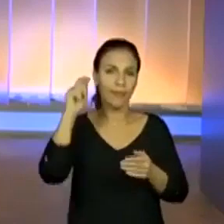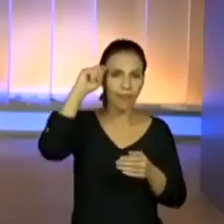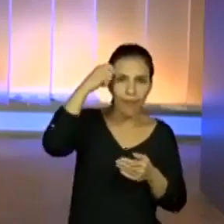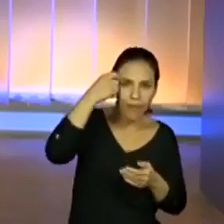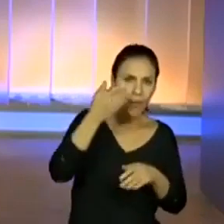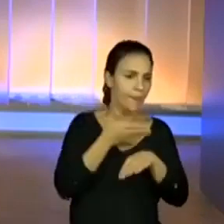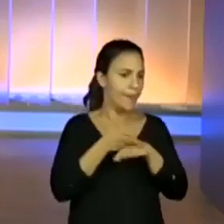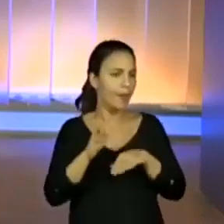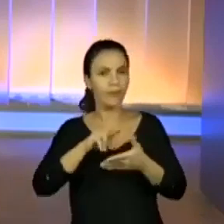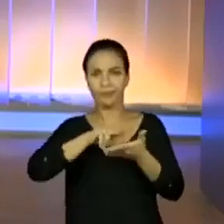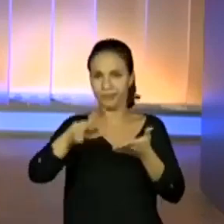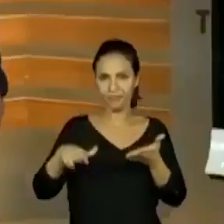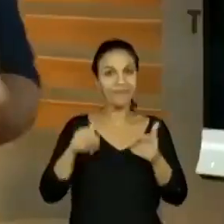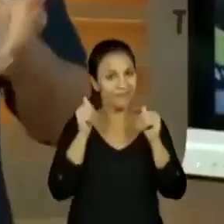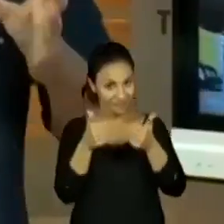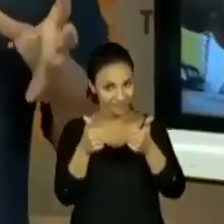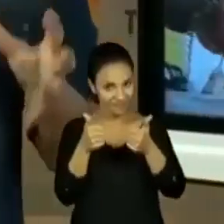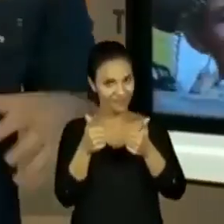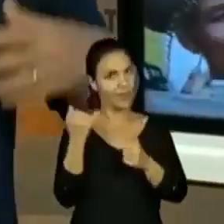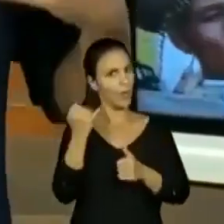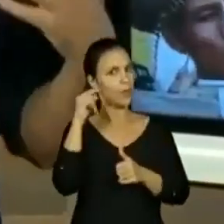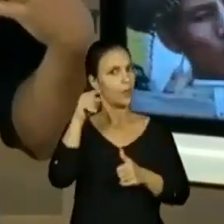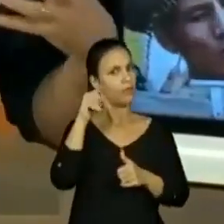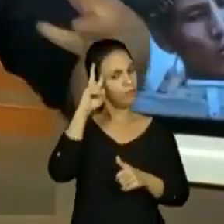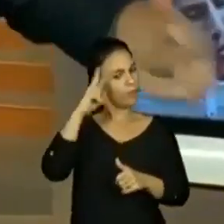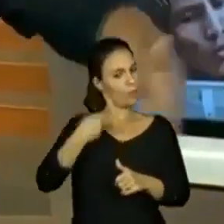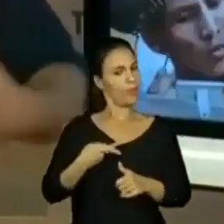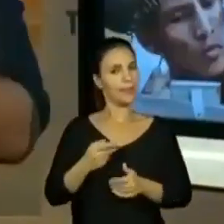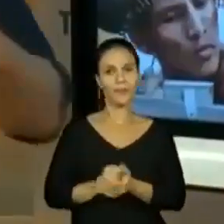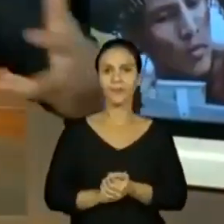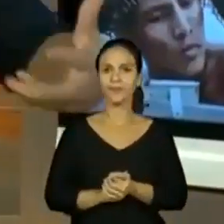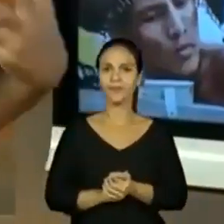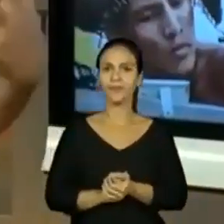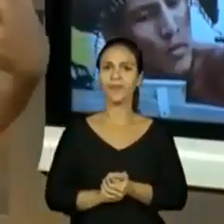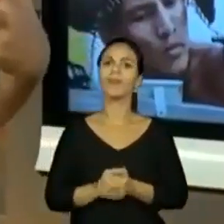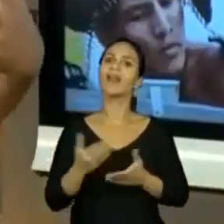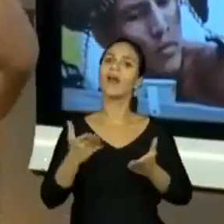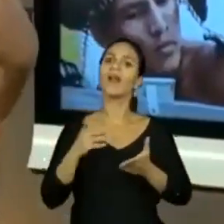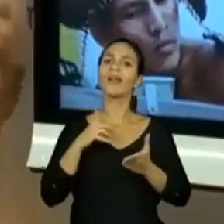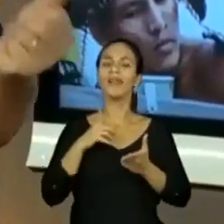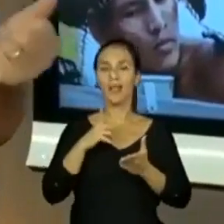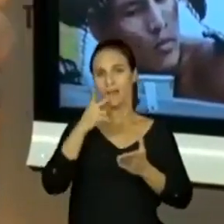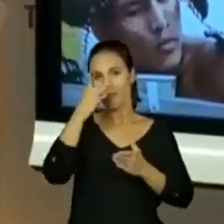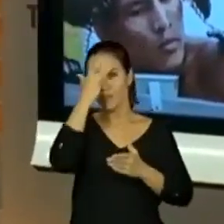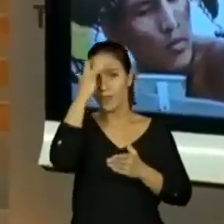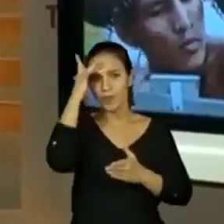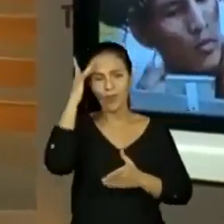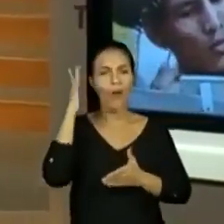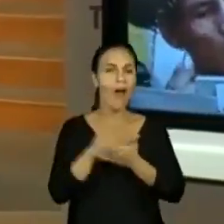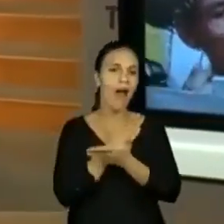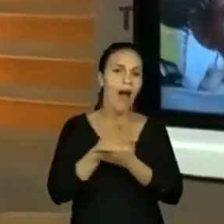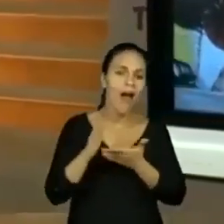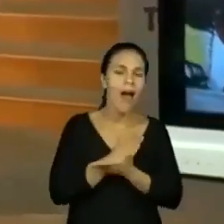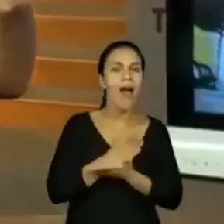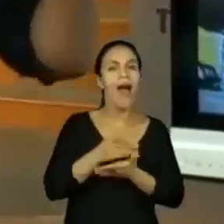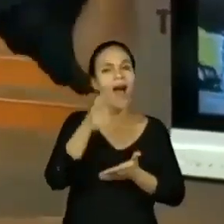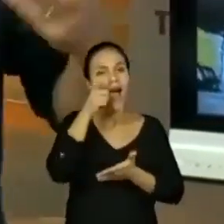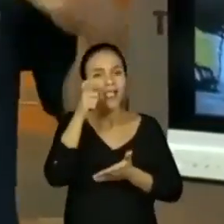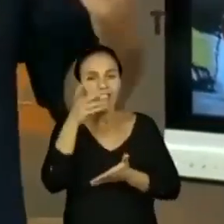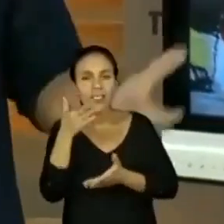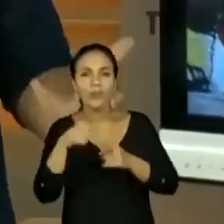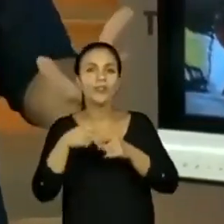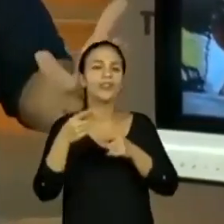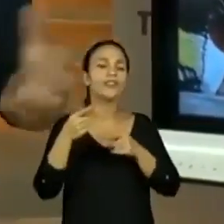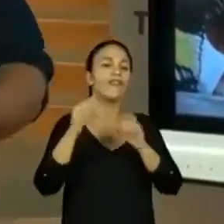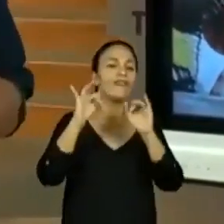reconhecer. Tudo bem? Bom, como a audiência acaba sendo rotativa, tem gente que perdeu o início da aula,